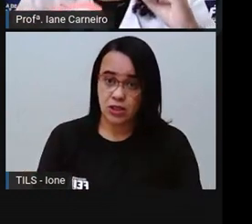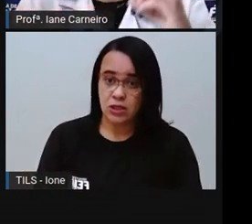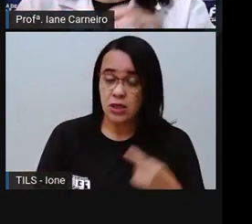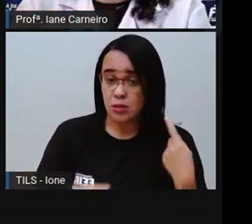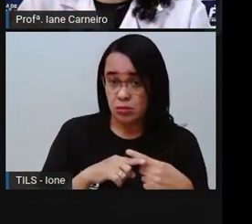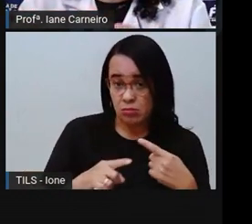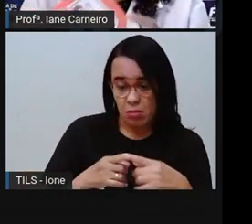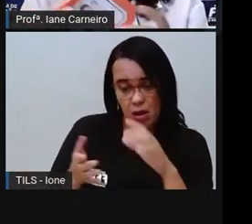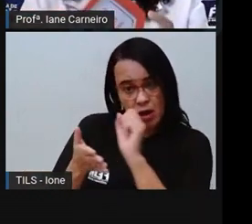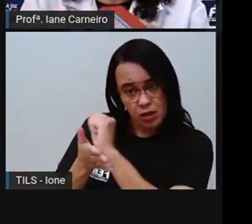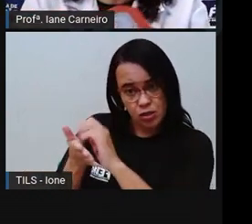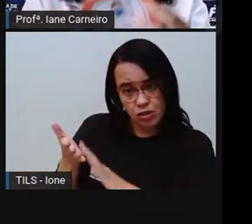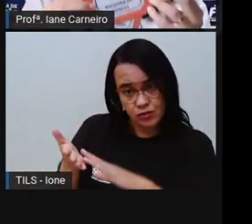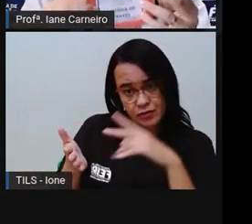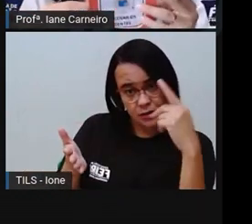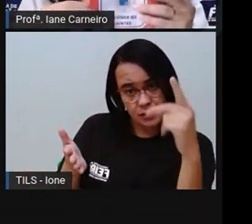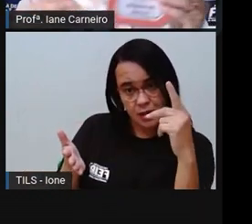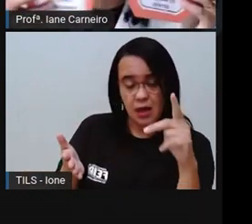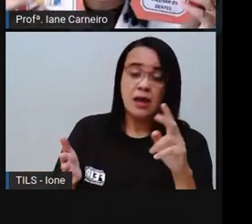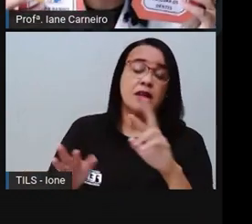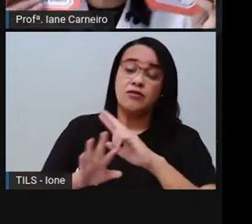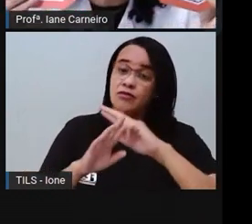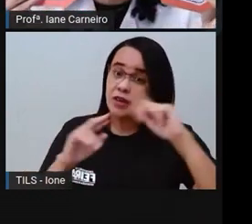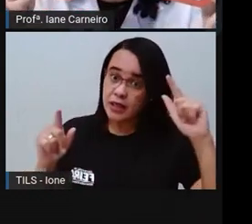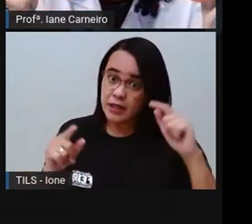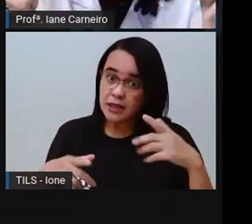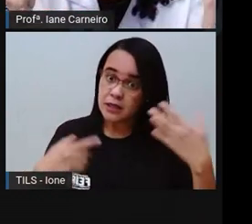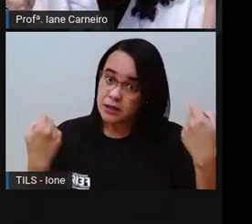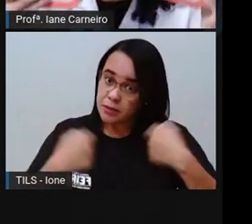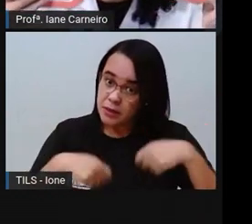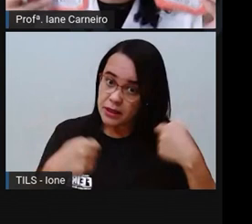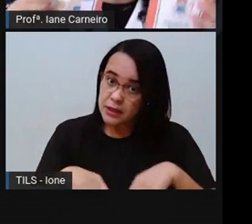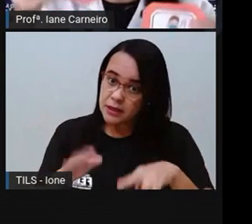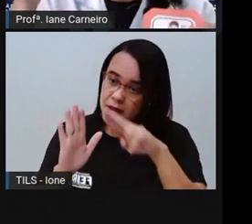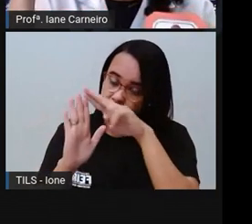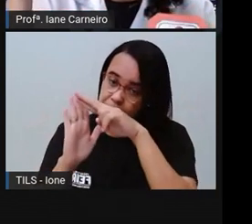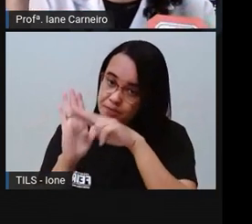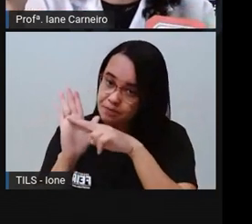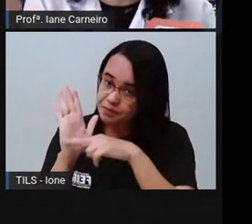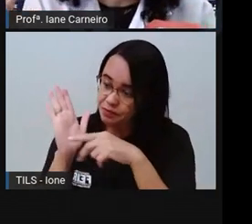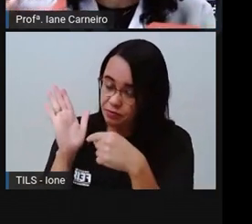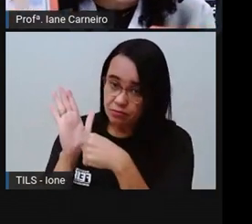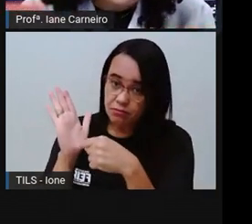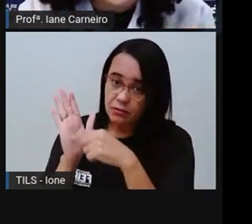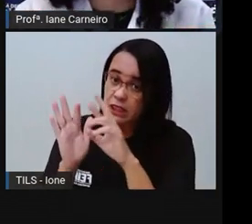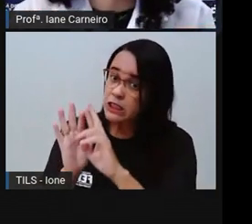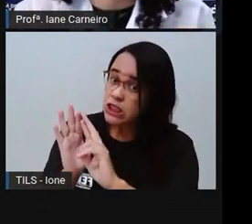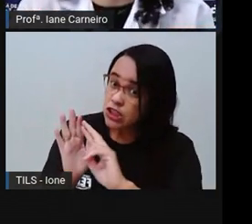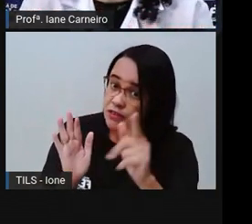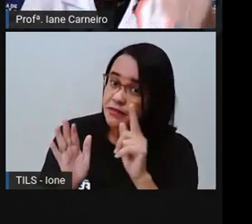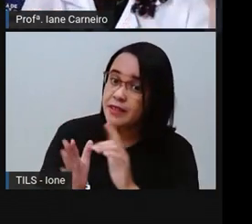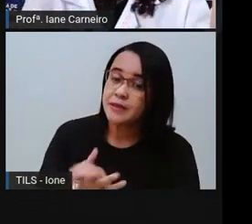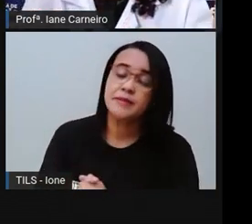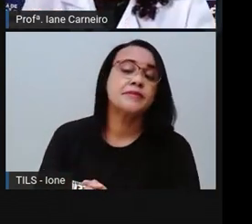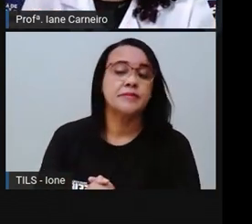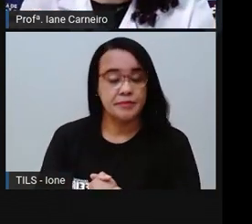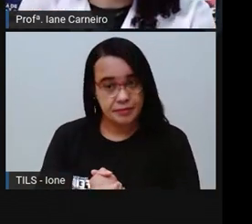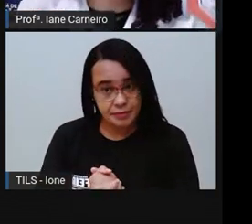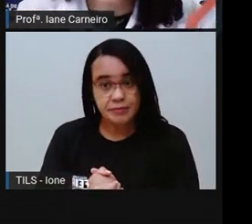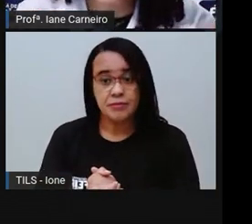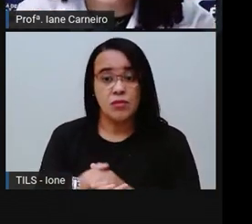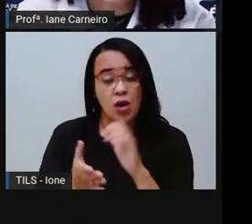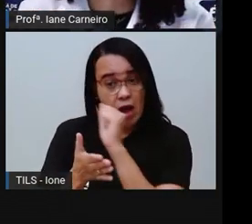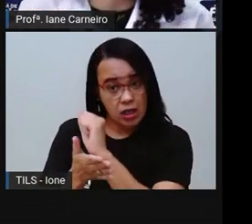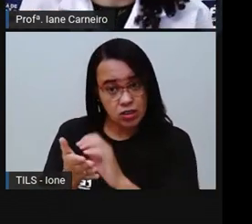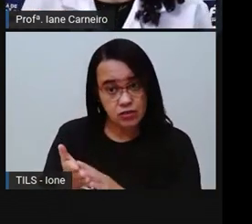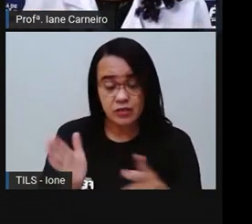fazer a rotina delas de uma forma que elas conseguissem fazer as atividades do circo, mas também fazer